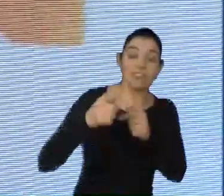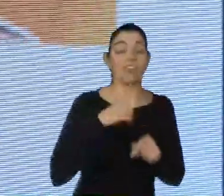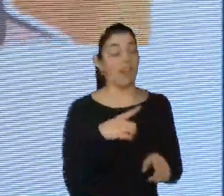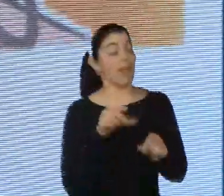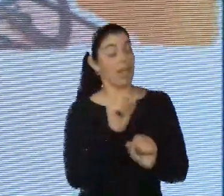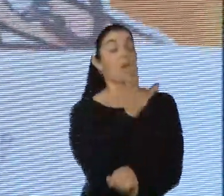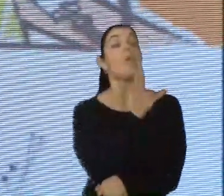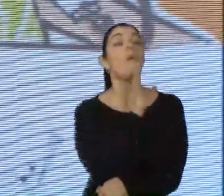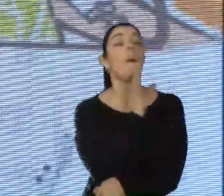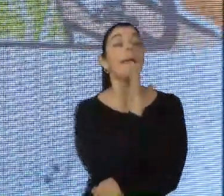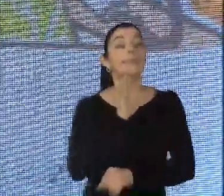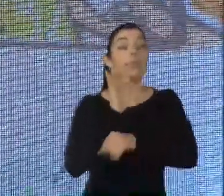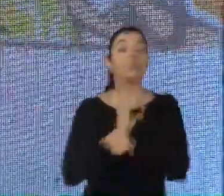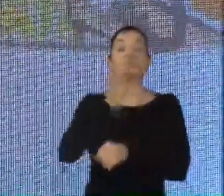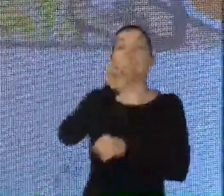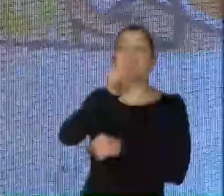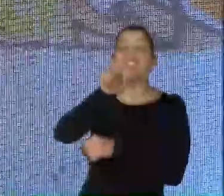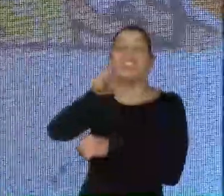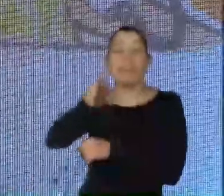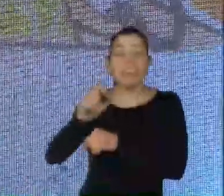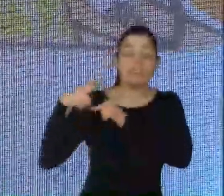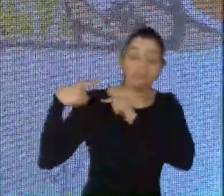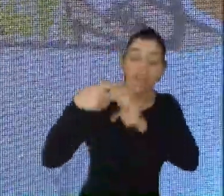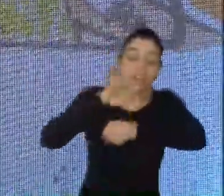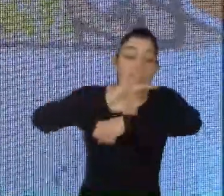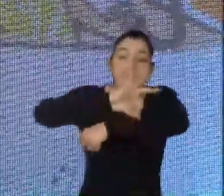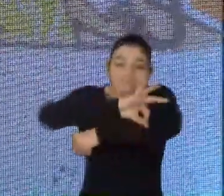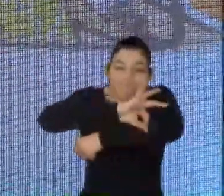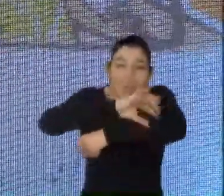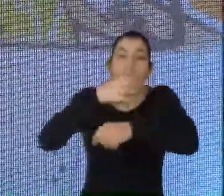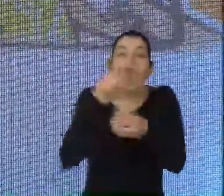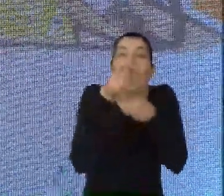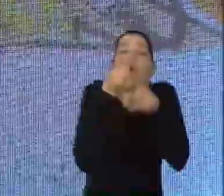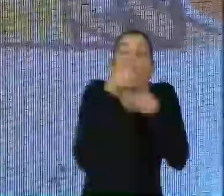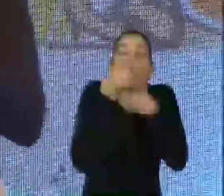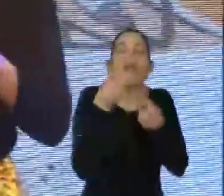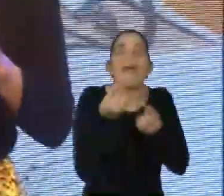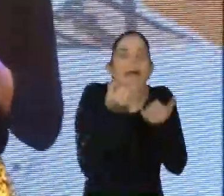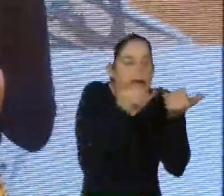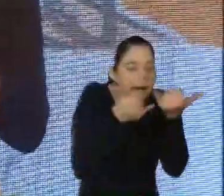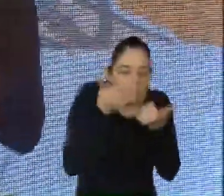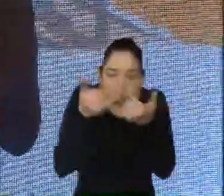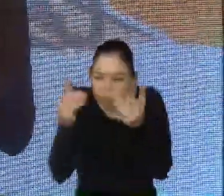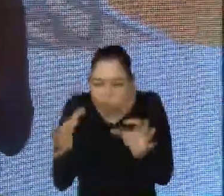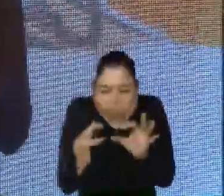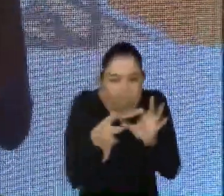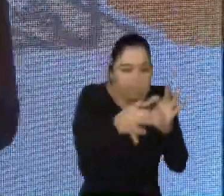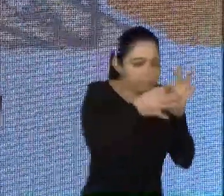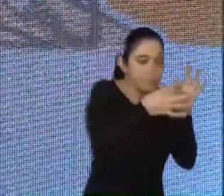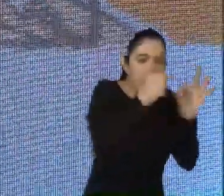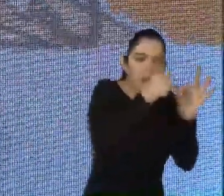conhecimento do gene, hoje, a gente consegue entender como é que é a interação entre os genes daquela pessoa.